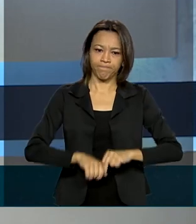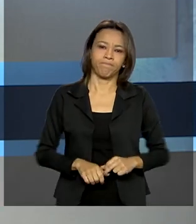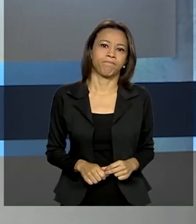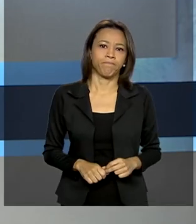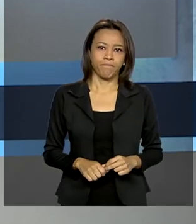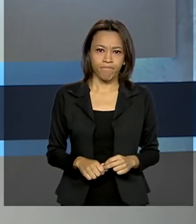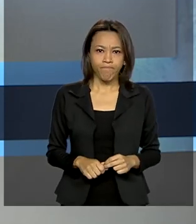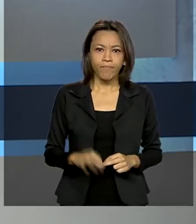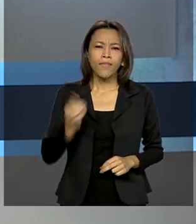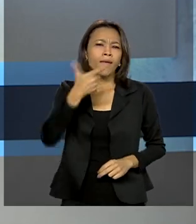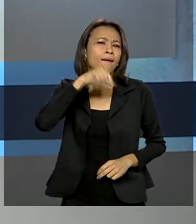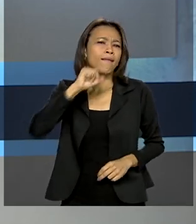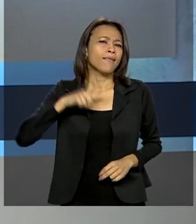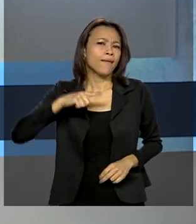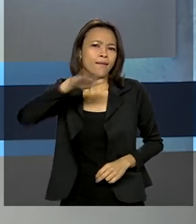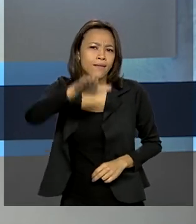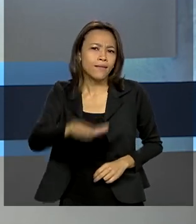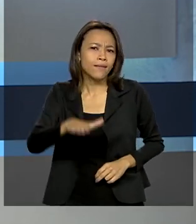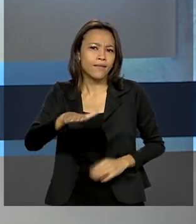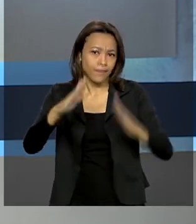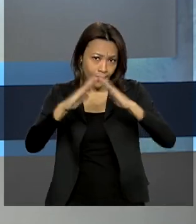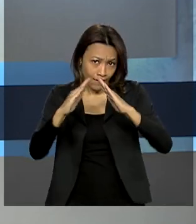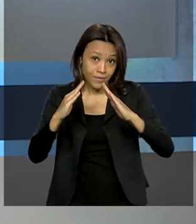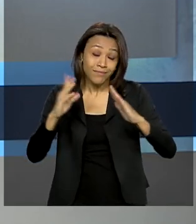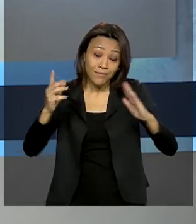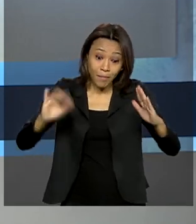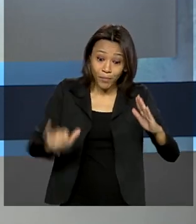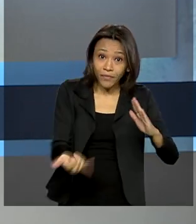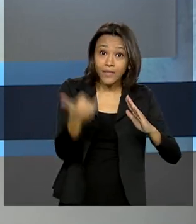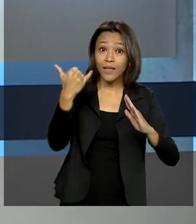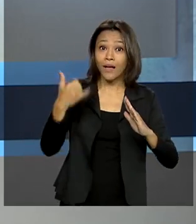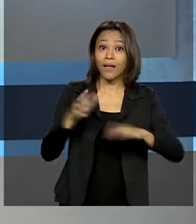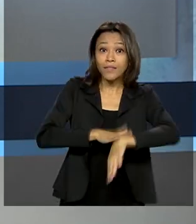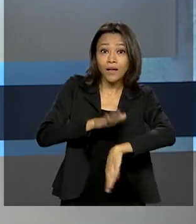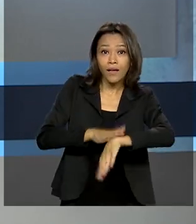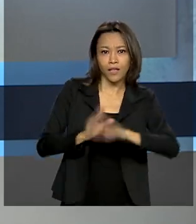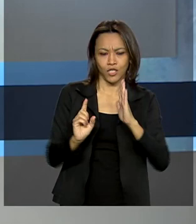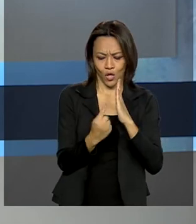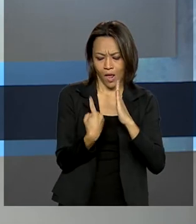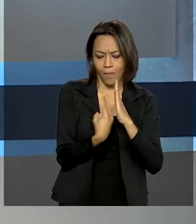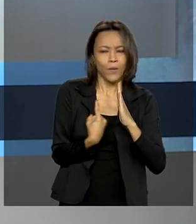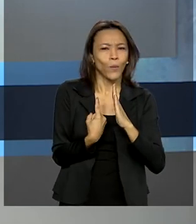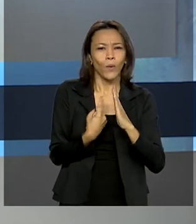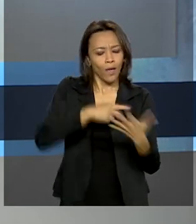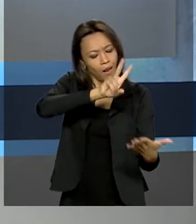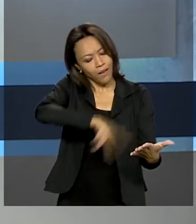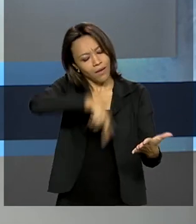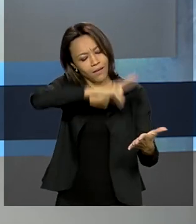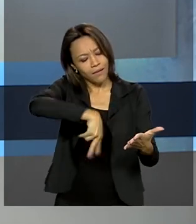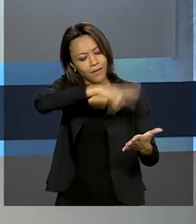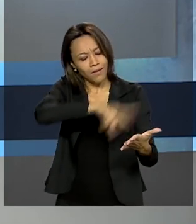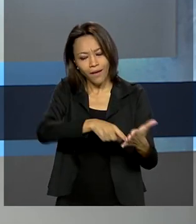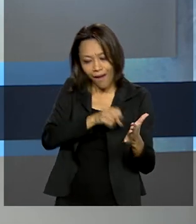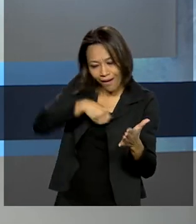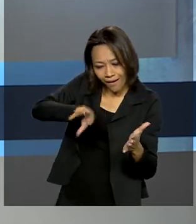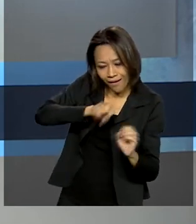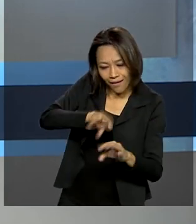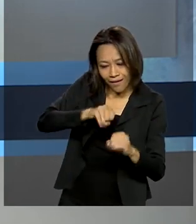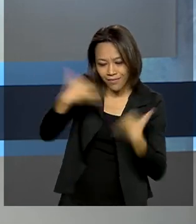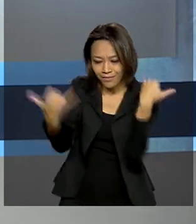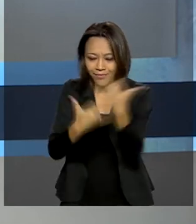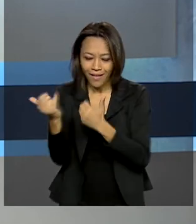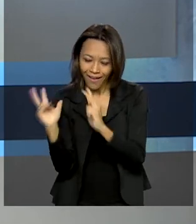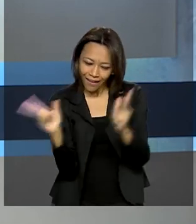Quem tem criança em casa pode aproveitar esse momento de isolamento para colocar a leitura em dia e ensinar brincando.